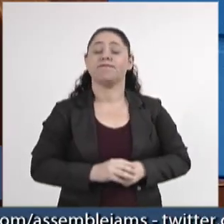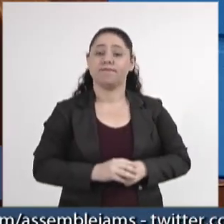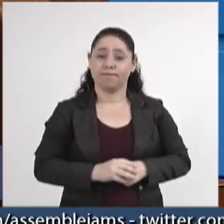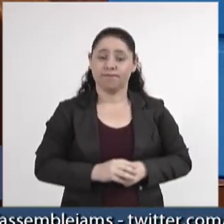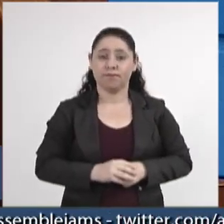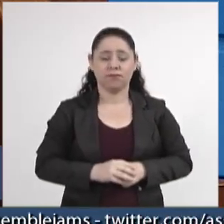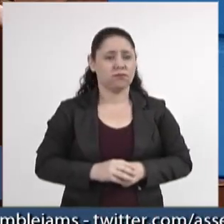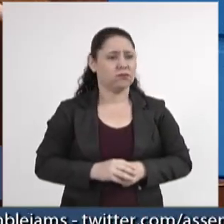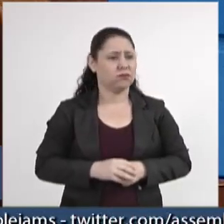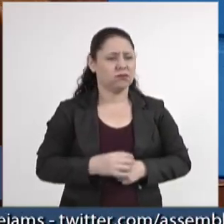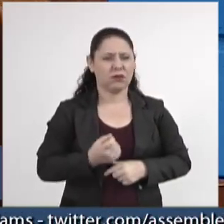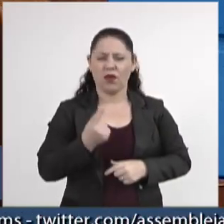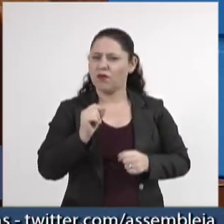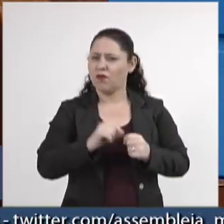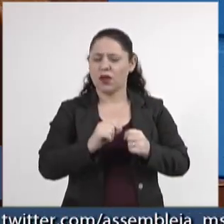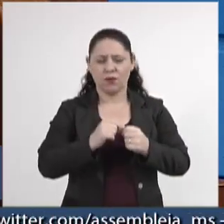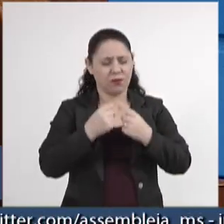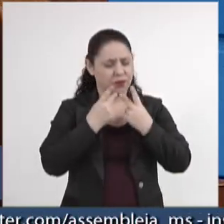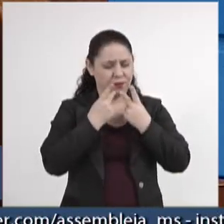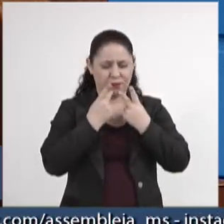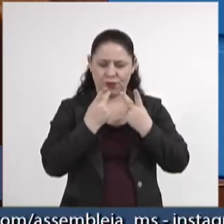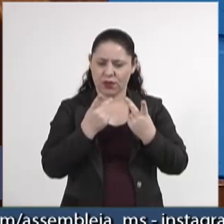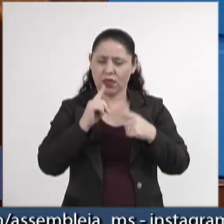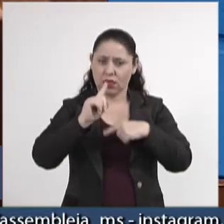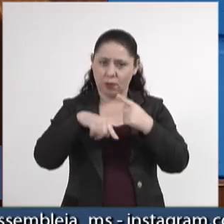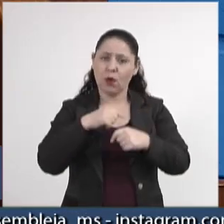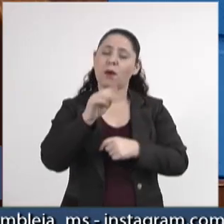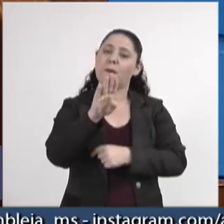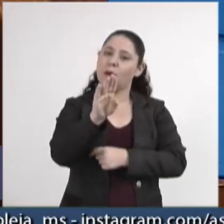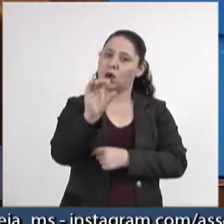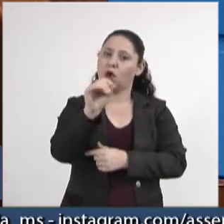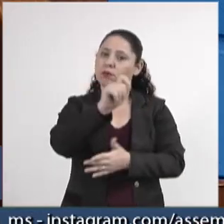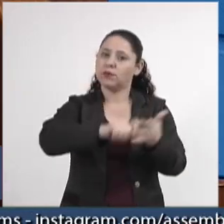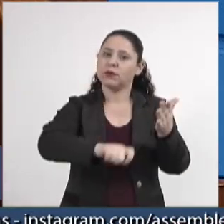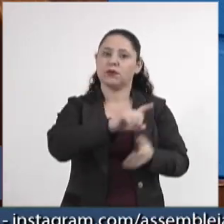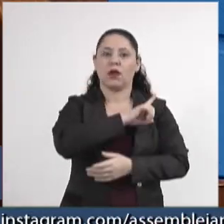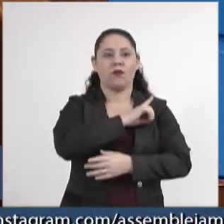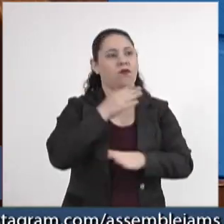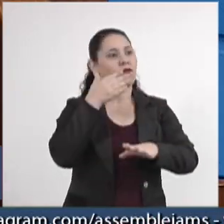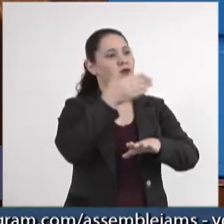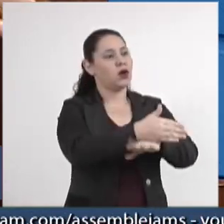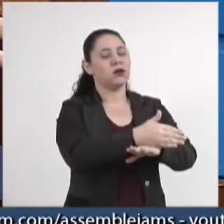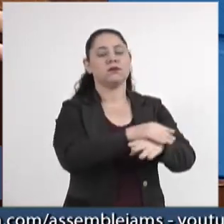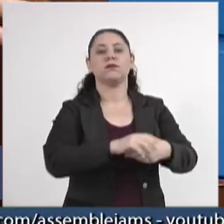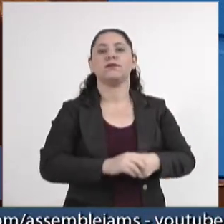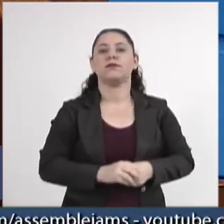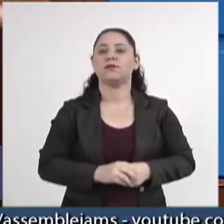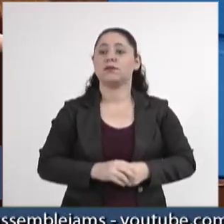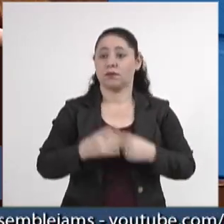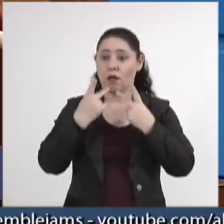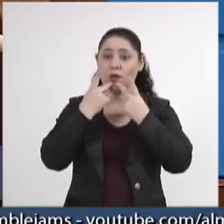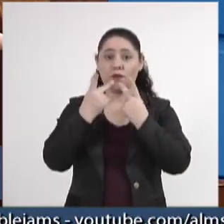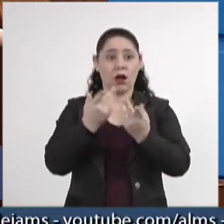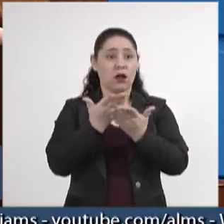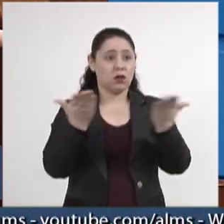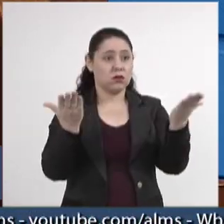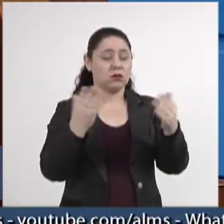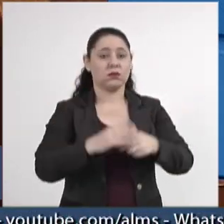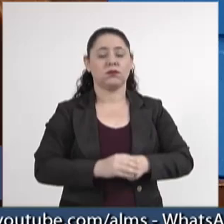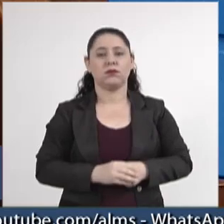E ela fez uma declaração, depois de fazer um boletim de ocorrência, fez uma declaração e disse,